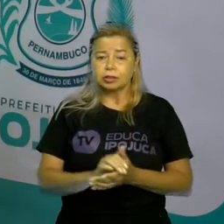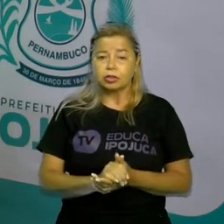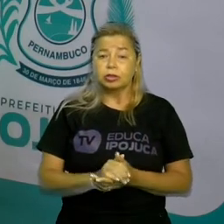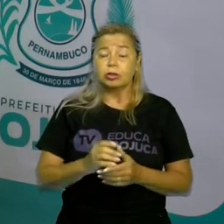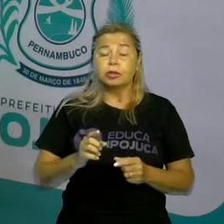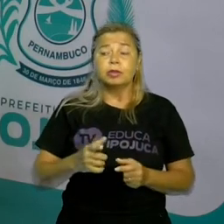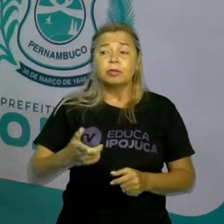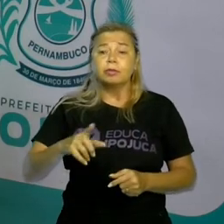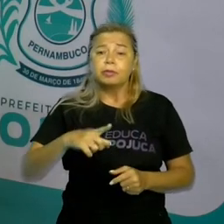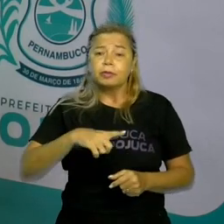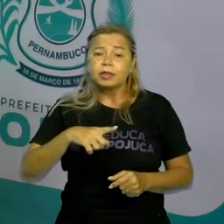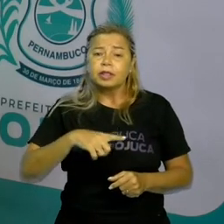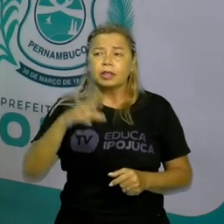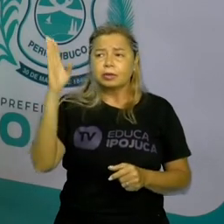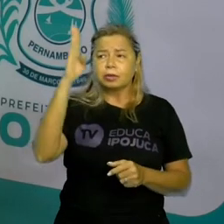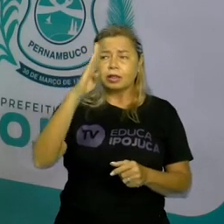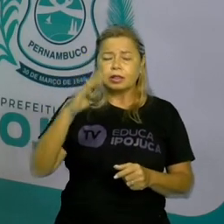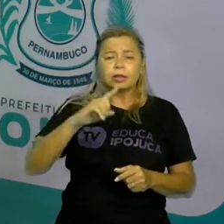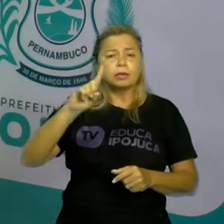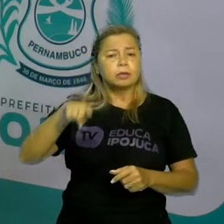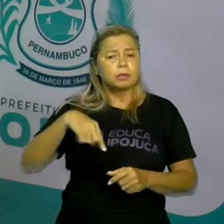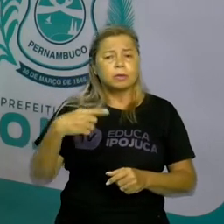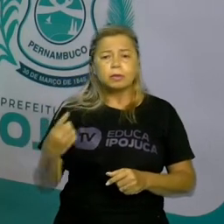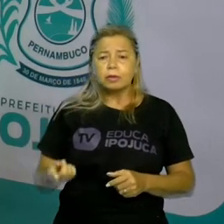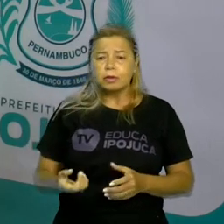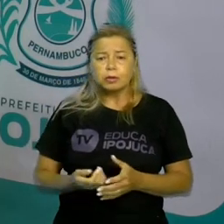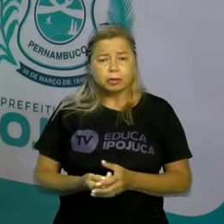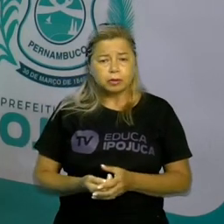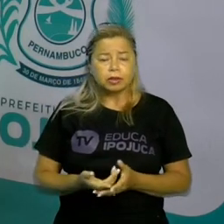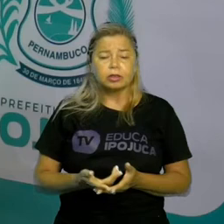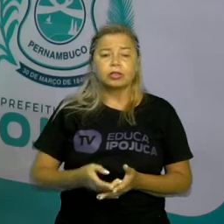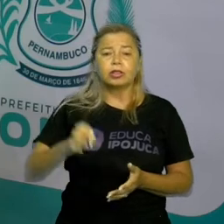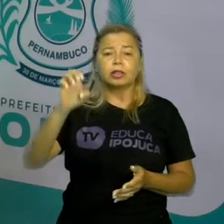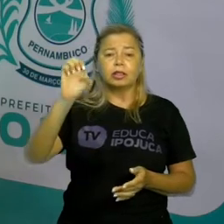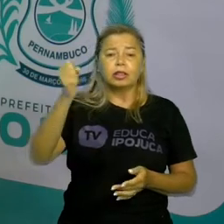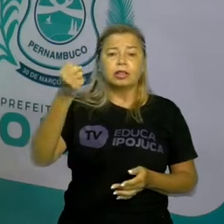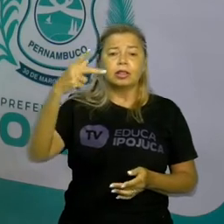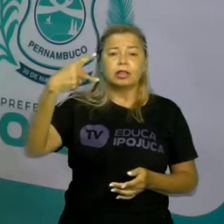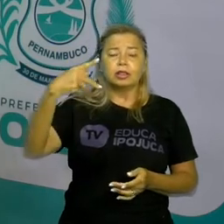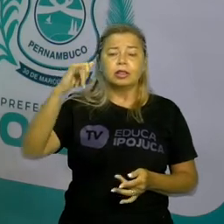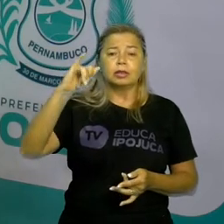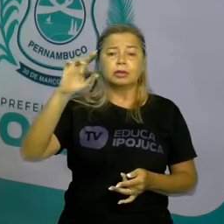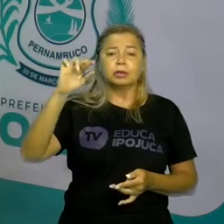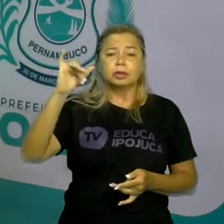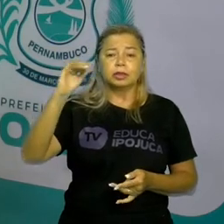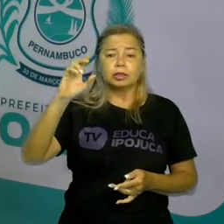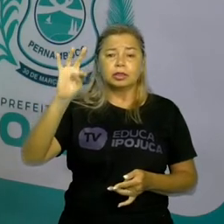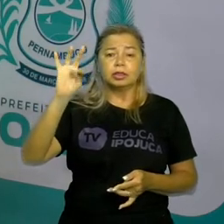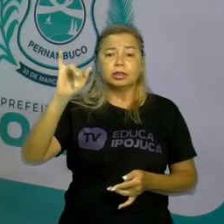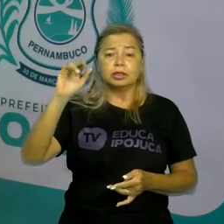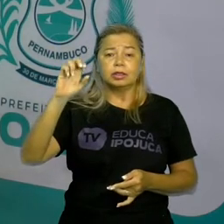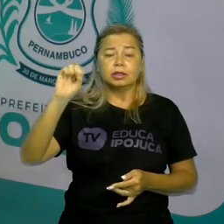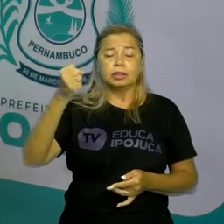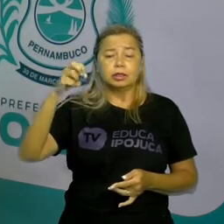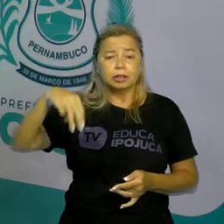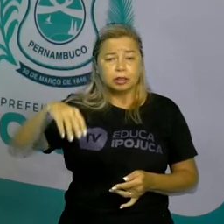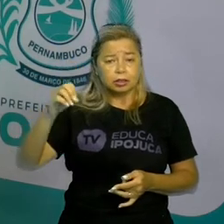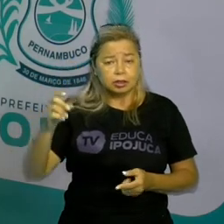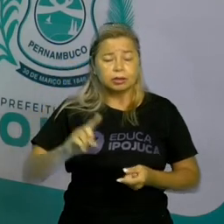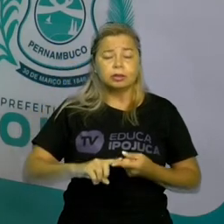outras religiões que fazem parte desse processo no nosso país.